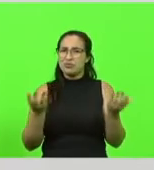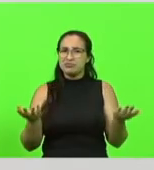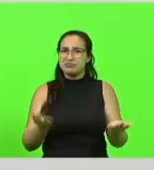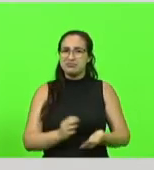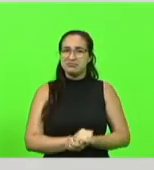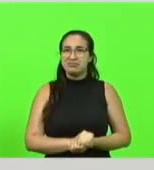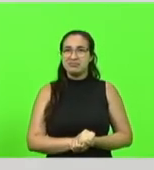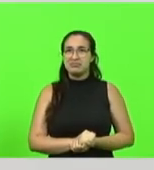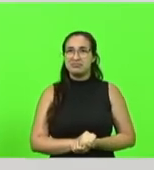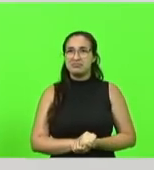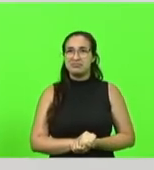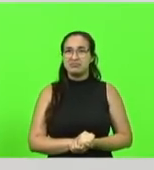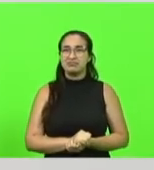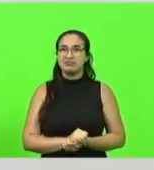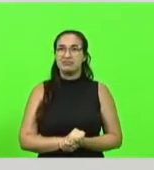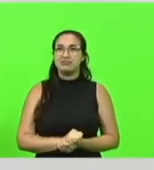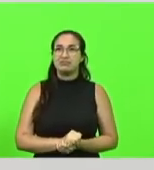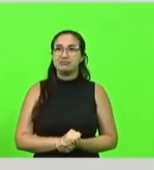aonde isso?